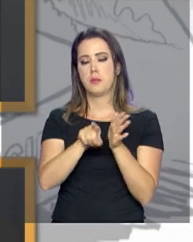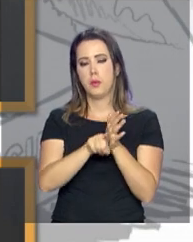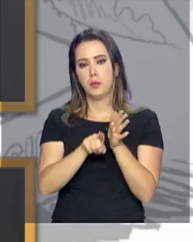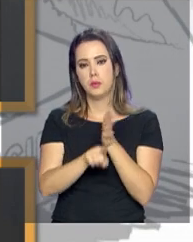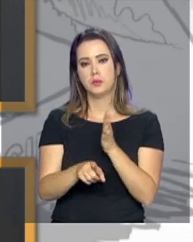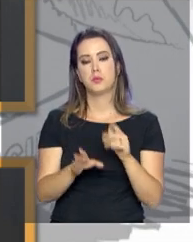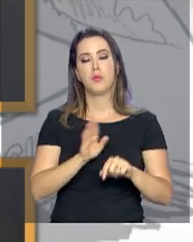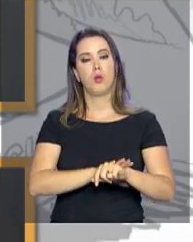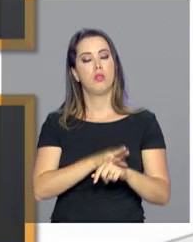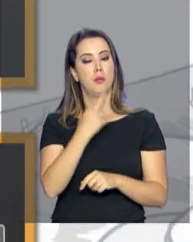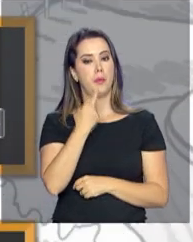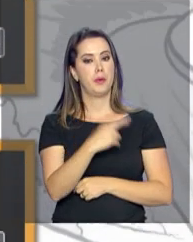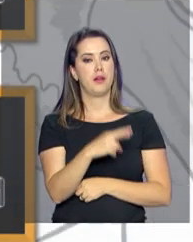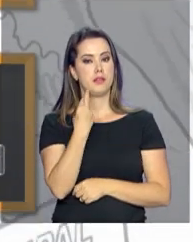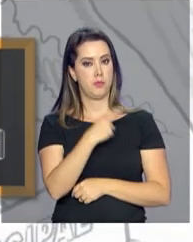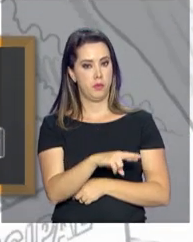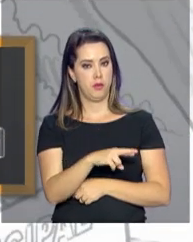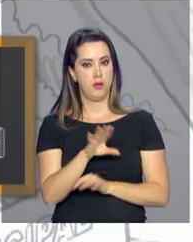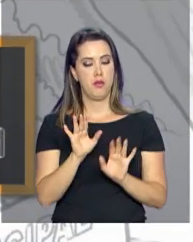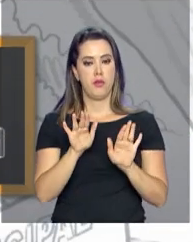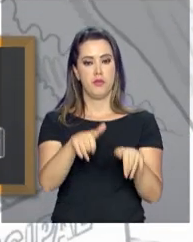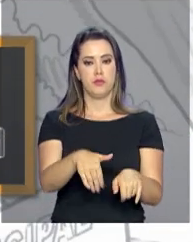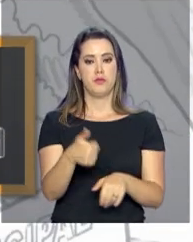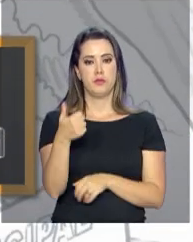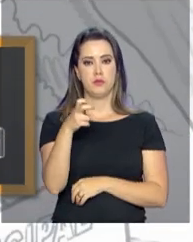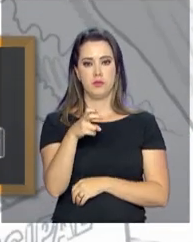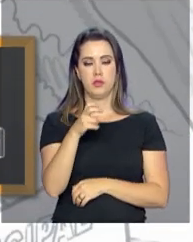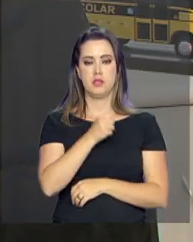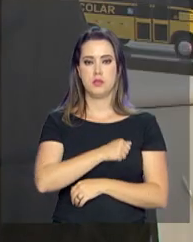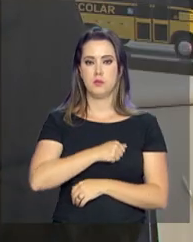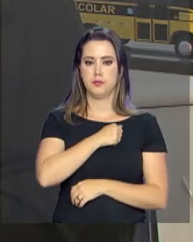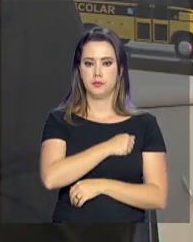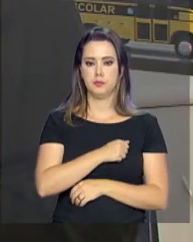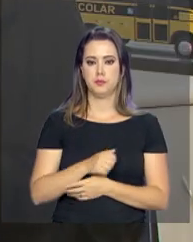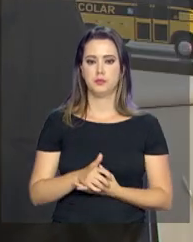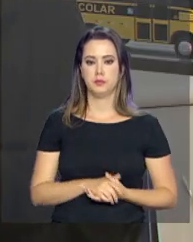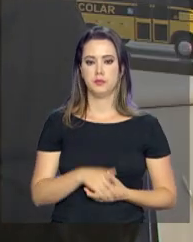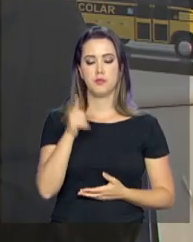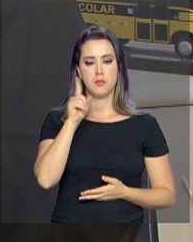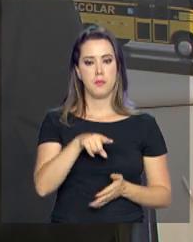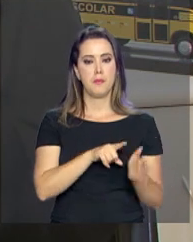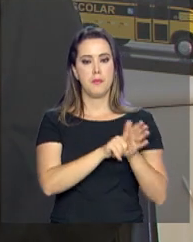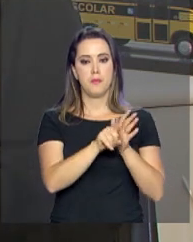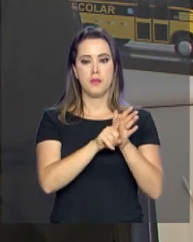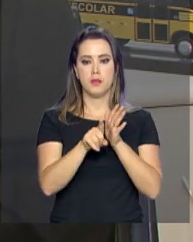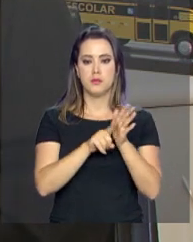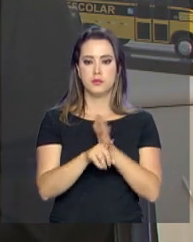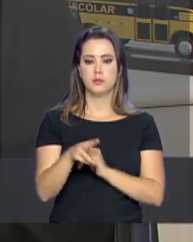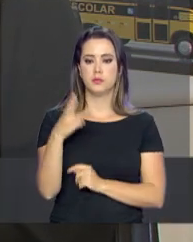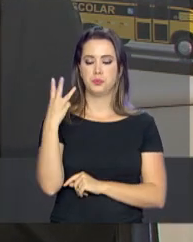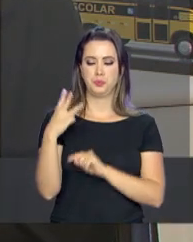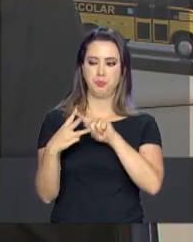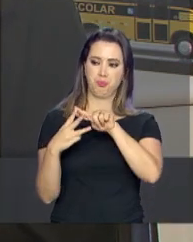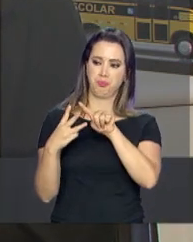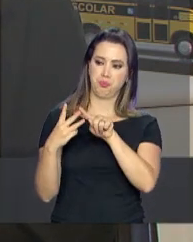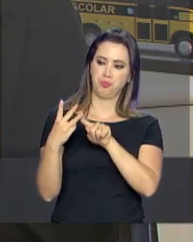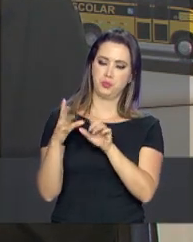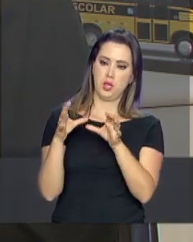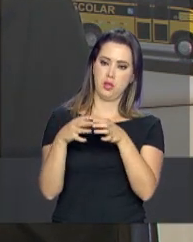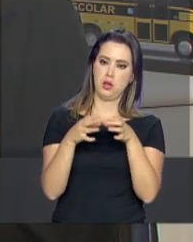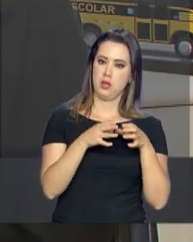O prazo para responder à pesquisa termina em 15 de agosto. É uma pesquisa dirigida a três segmentos.